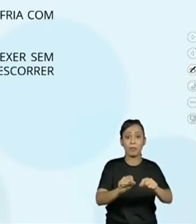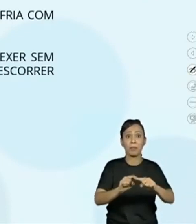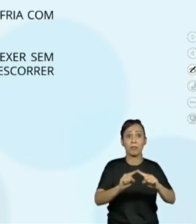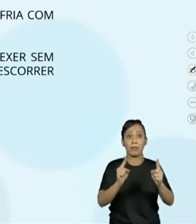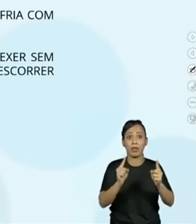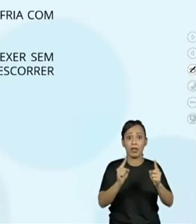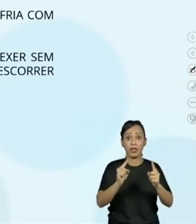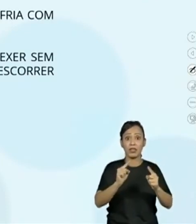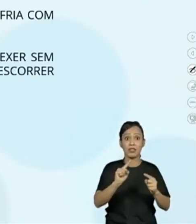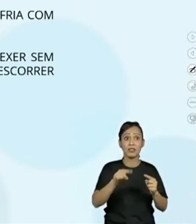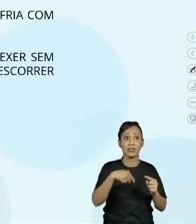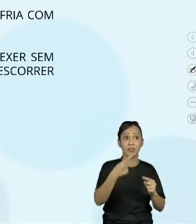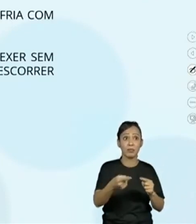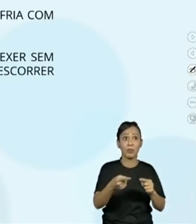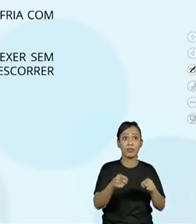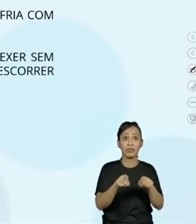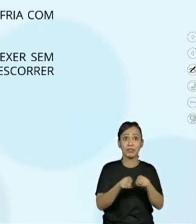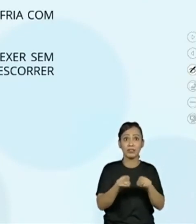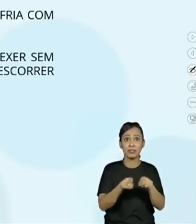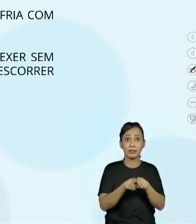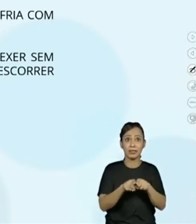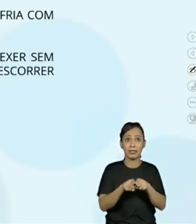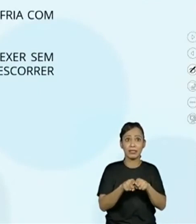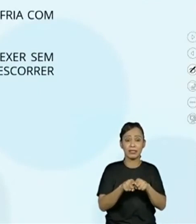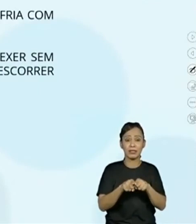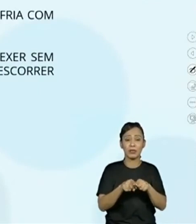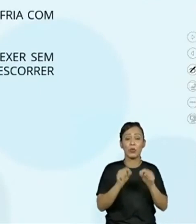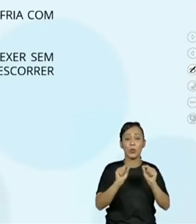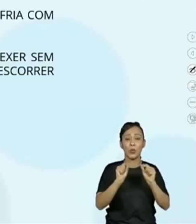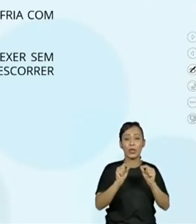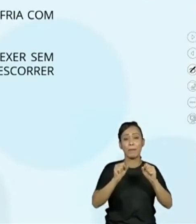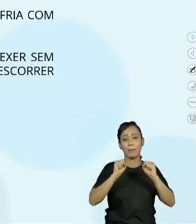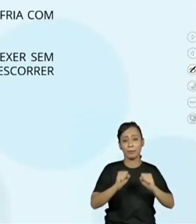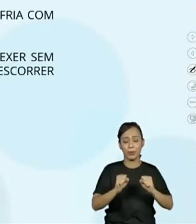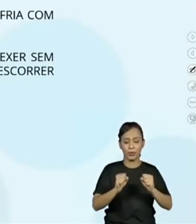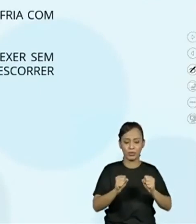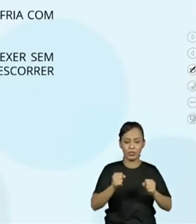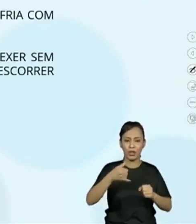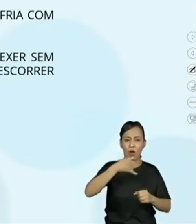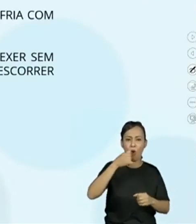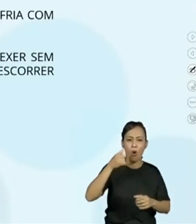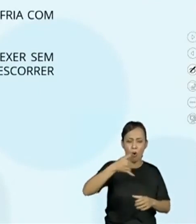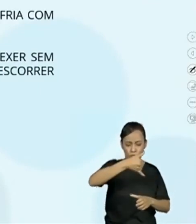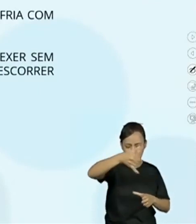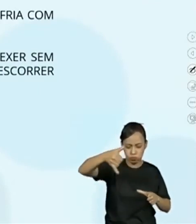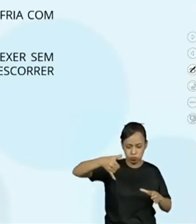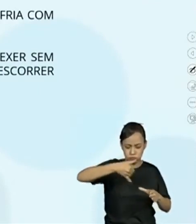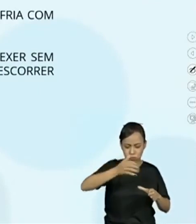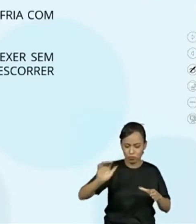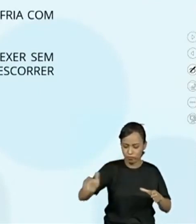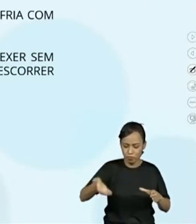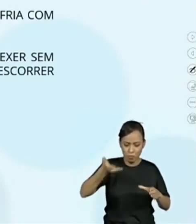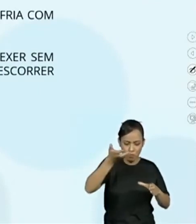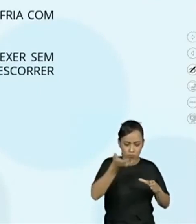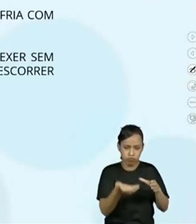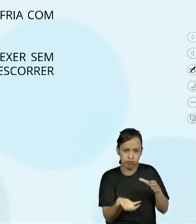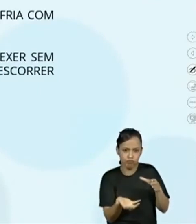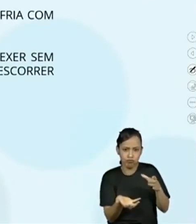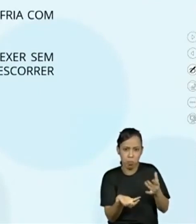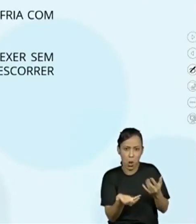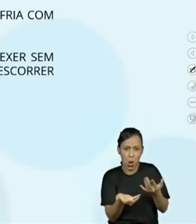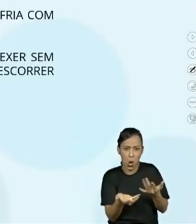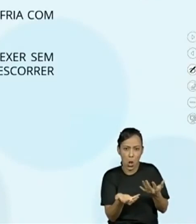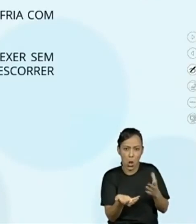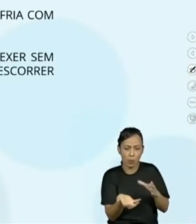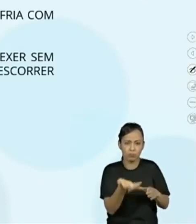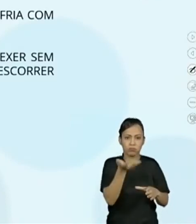começar a dourar. Escorrer em papel toalha. Os biscoitos ficam sequinhos e crocantes.